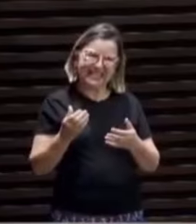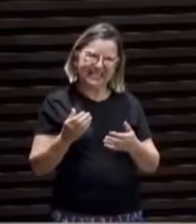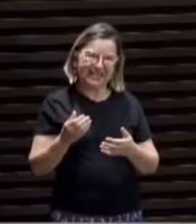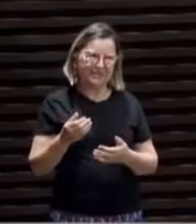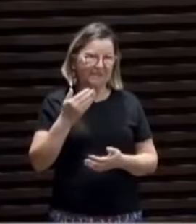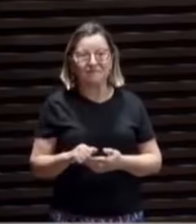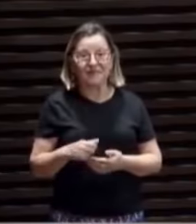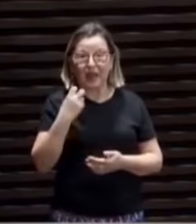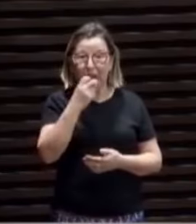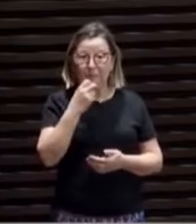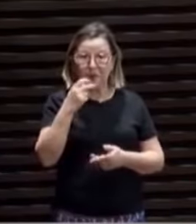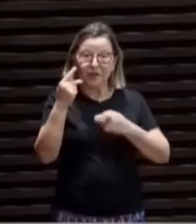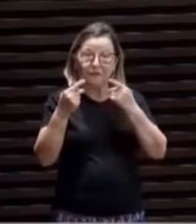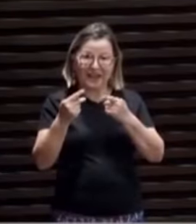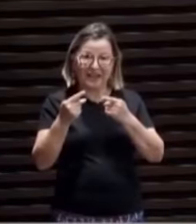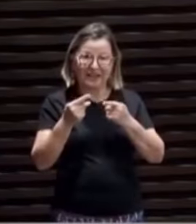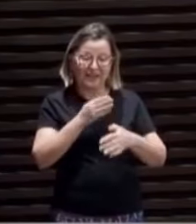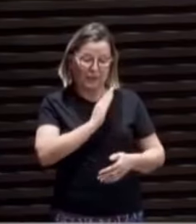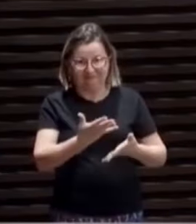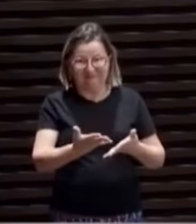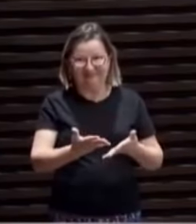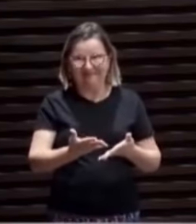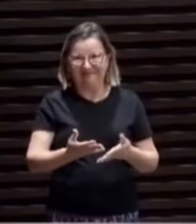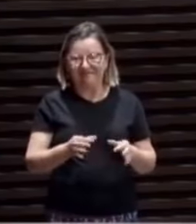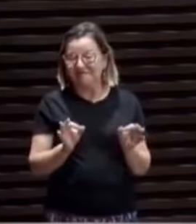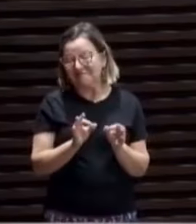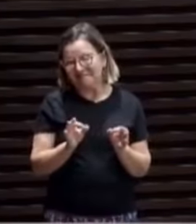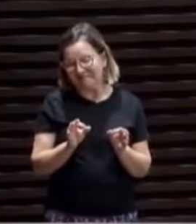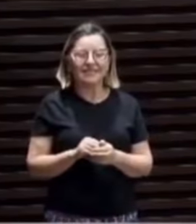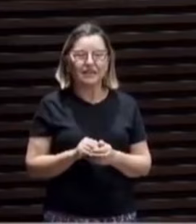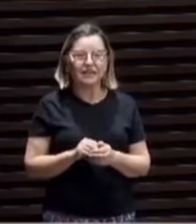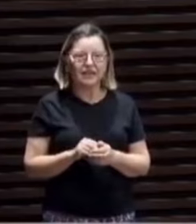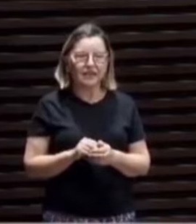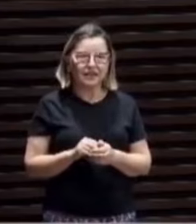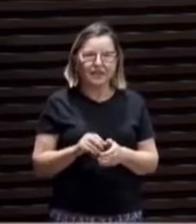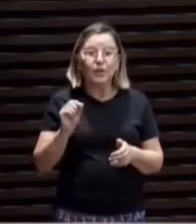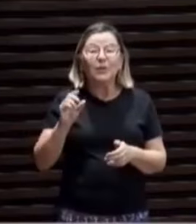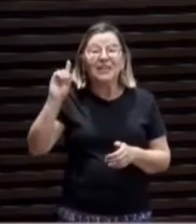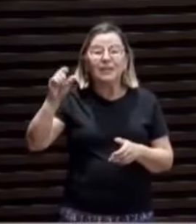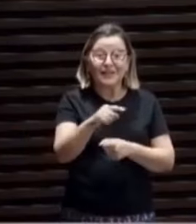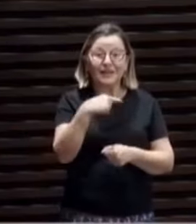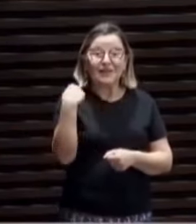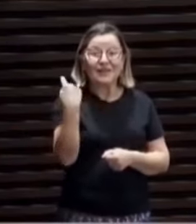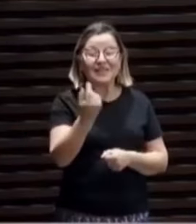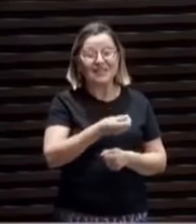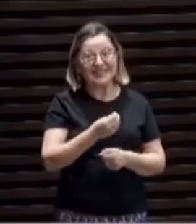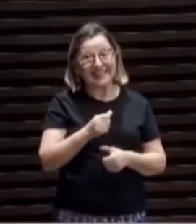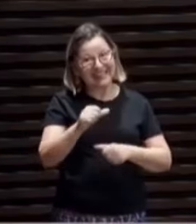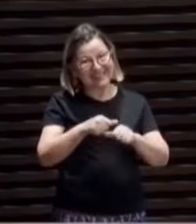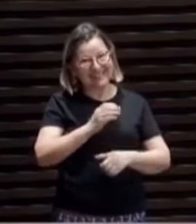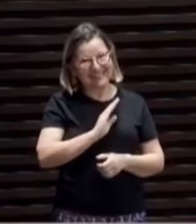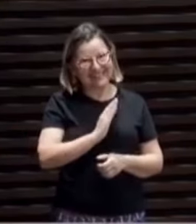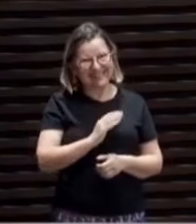A boca fala, o coração está cheio, simples assim. O que Deus precisa fazer nas nossas vidas? Trocar o coração. E ele está dizendo